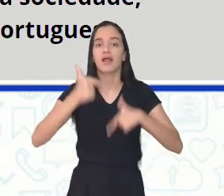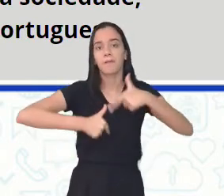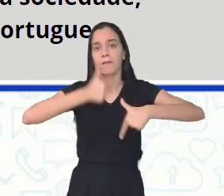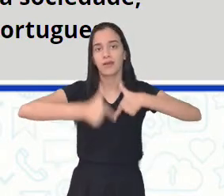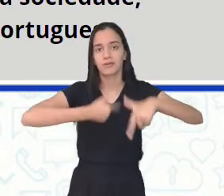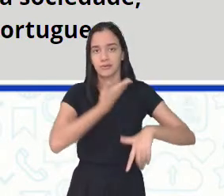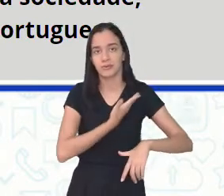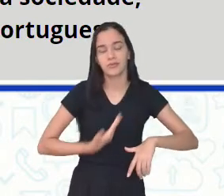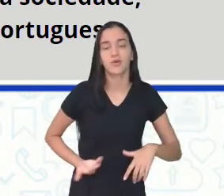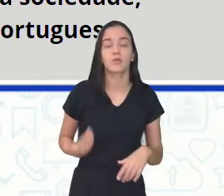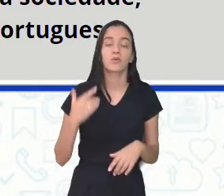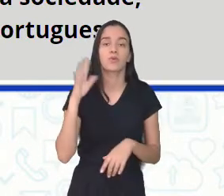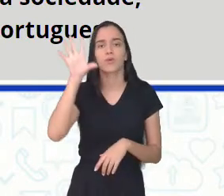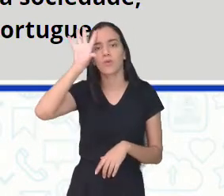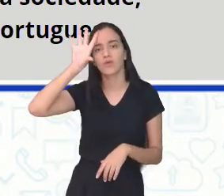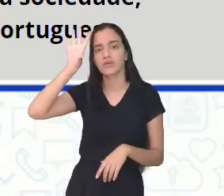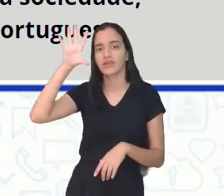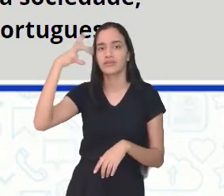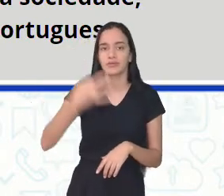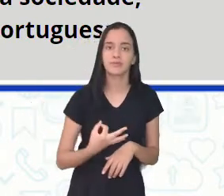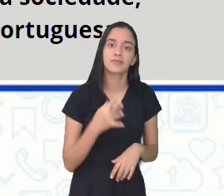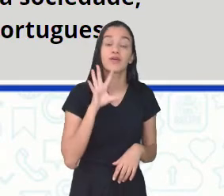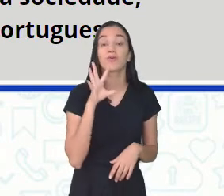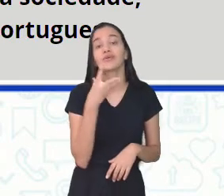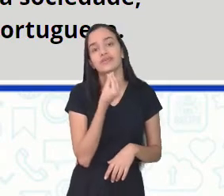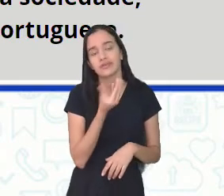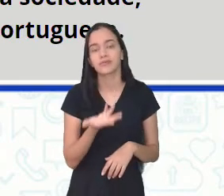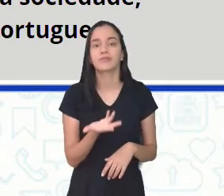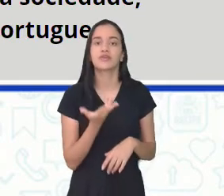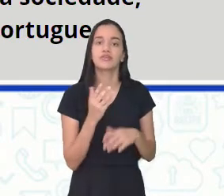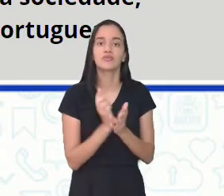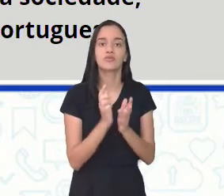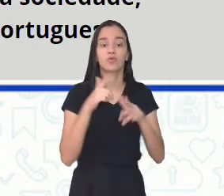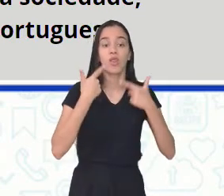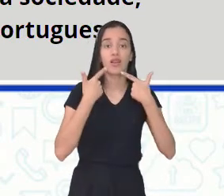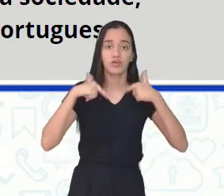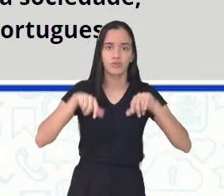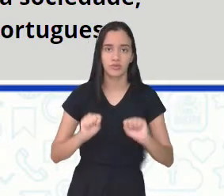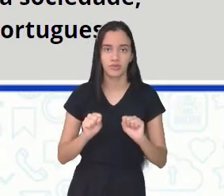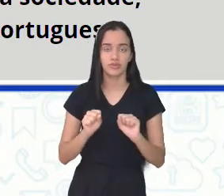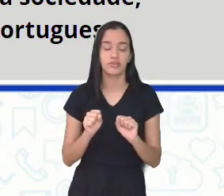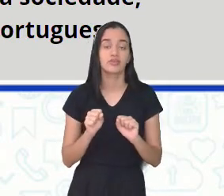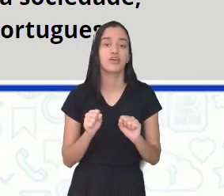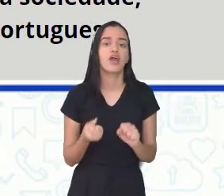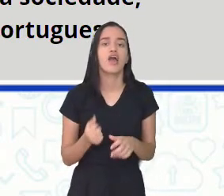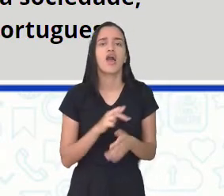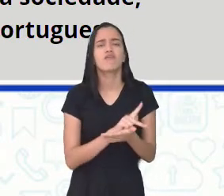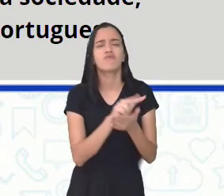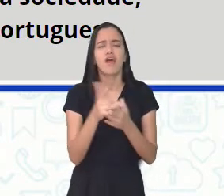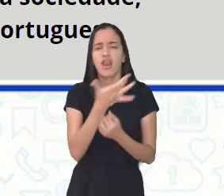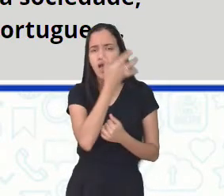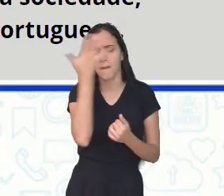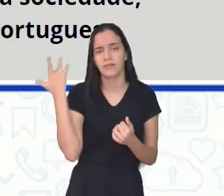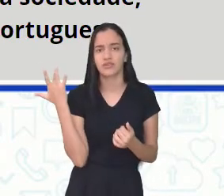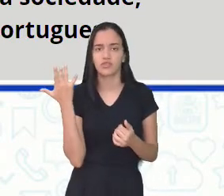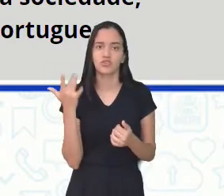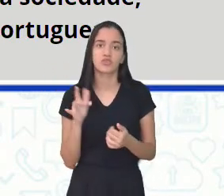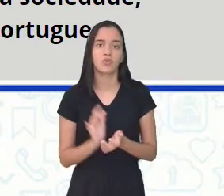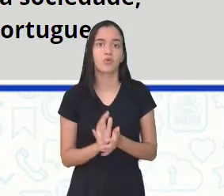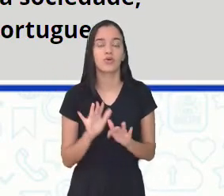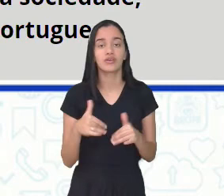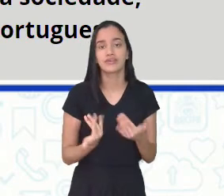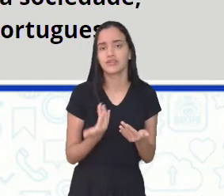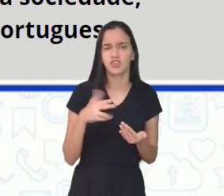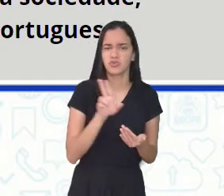o conhecimento dessa ferramenta linguística. Muitos a consideram ultrapassada e em